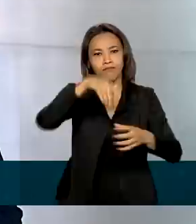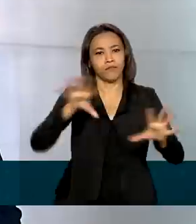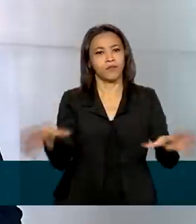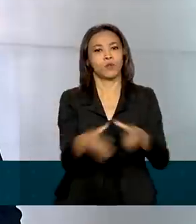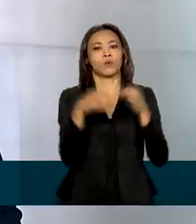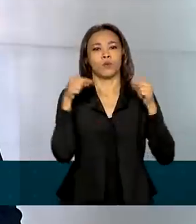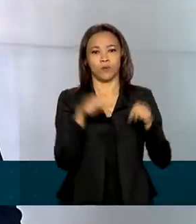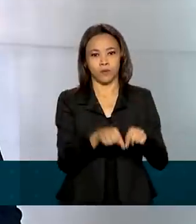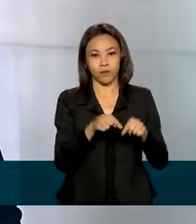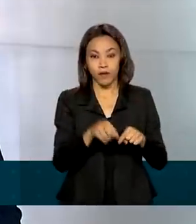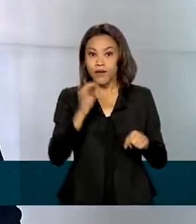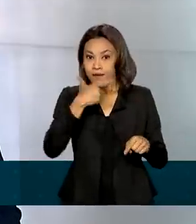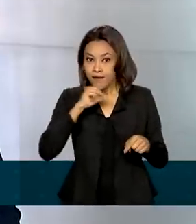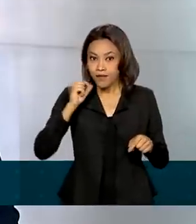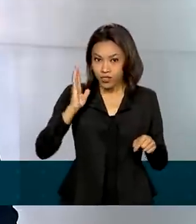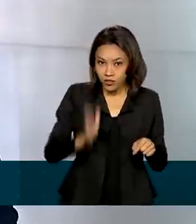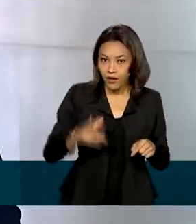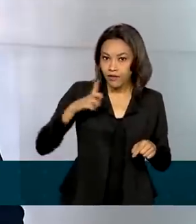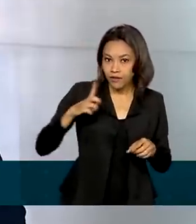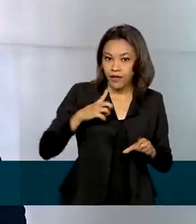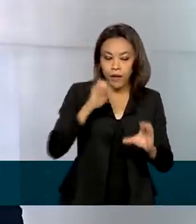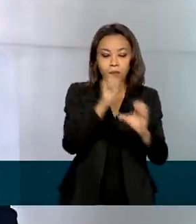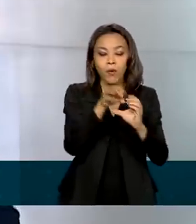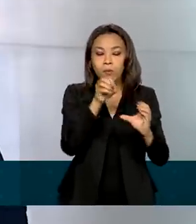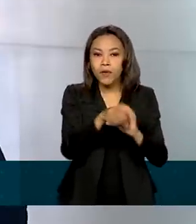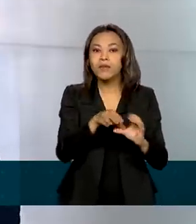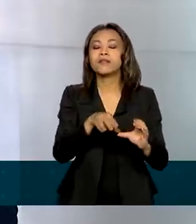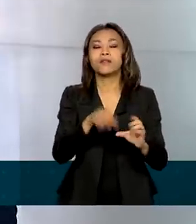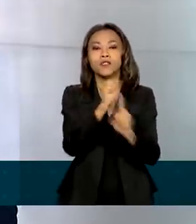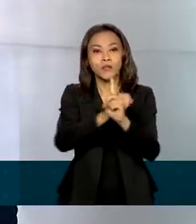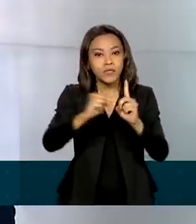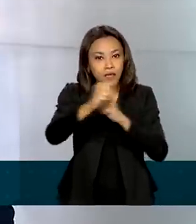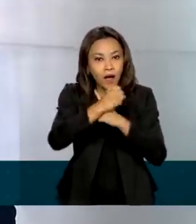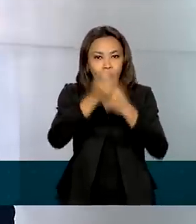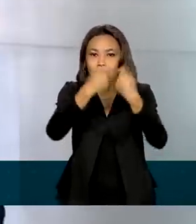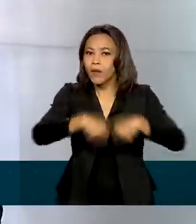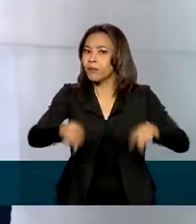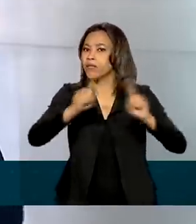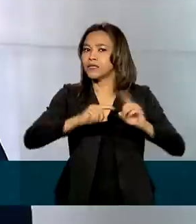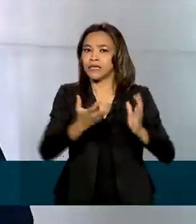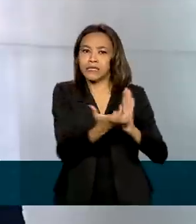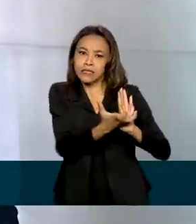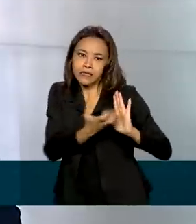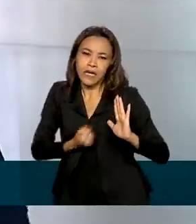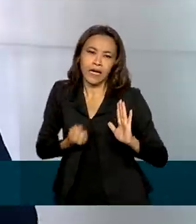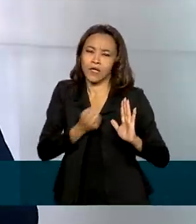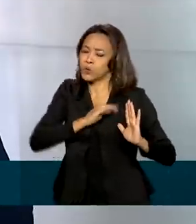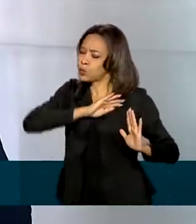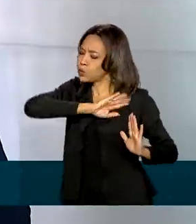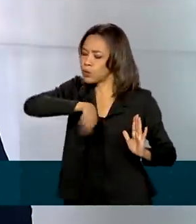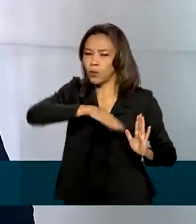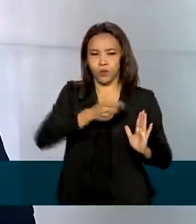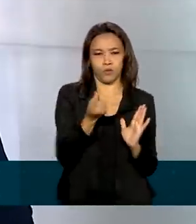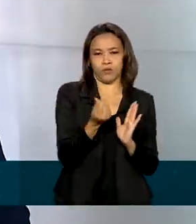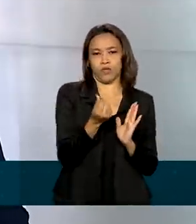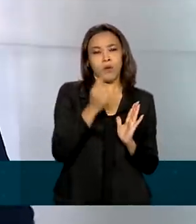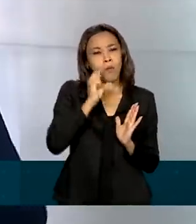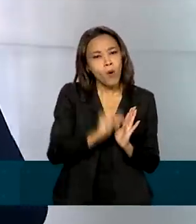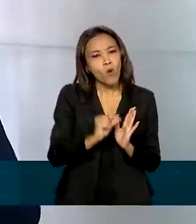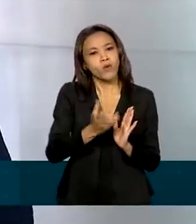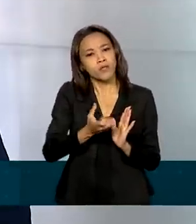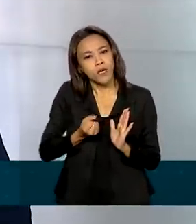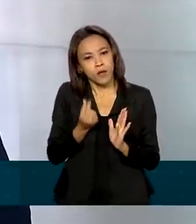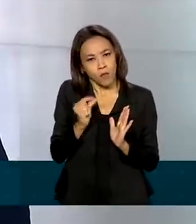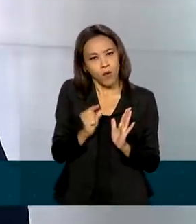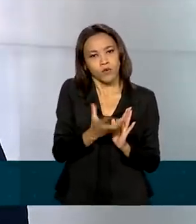E vale lembrar que quem tem a poupança social digital da Caixa, Renata, não precisa sacar todo o valor de uma vez. Pode ir sacando aos poucos.